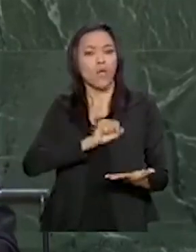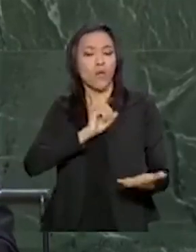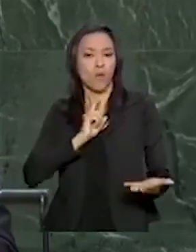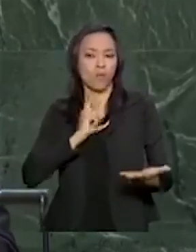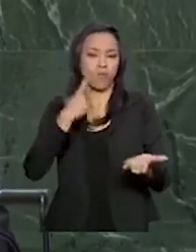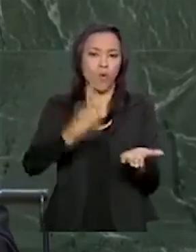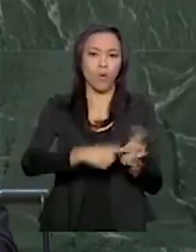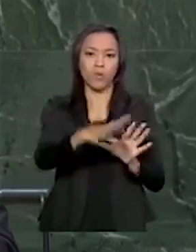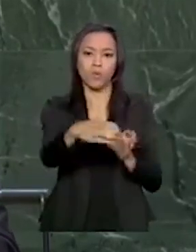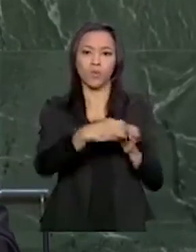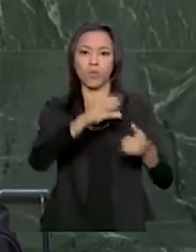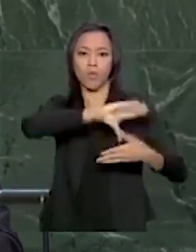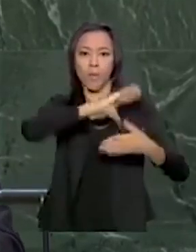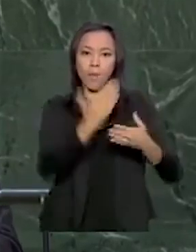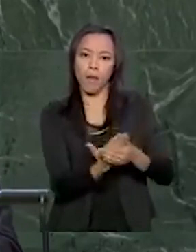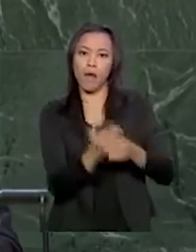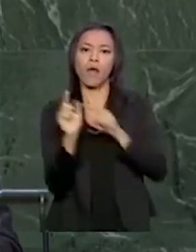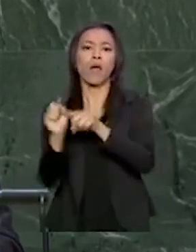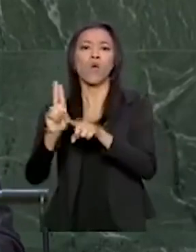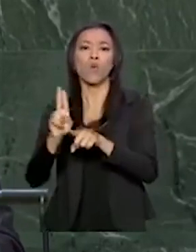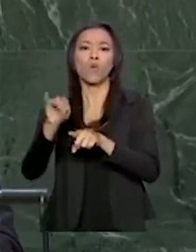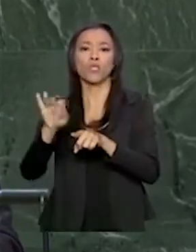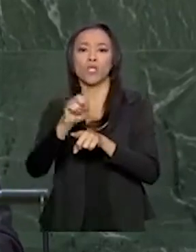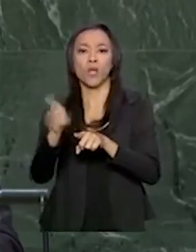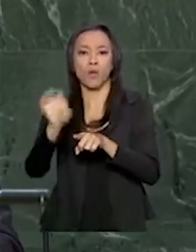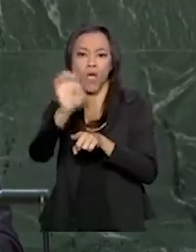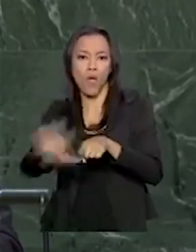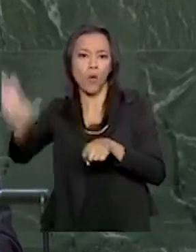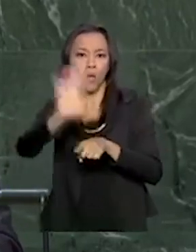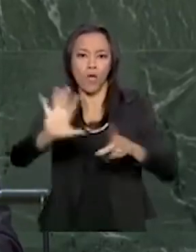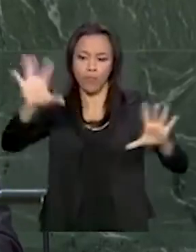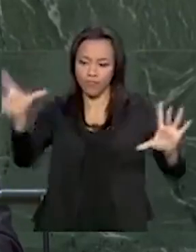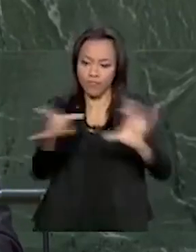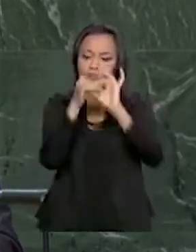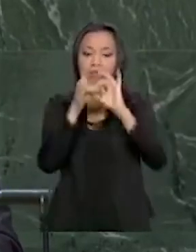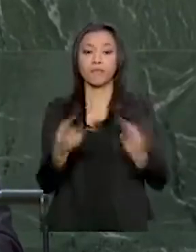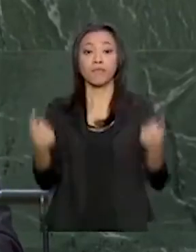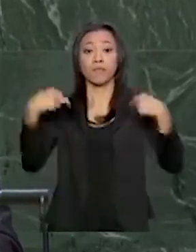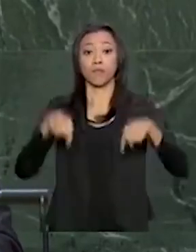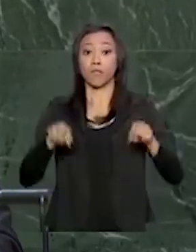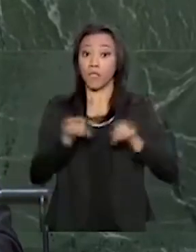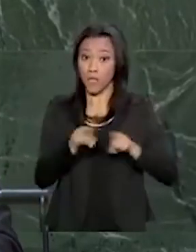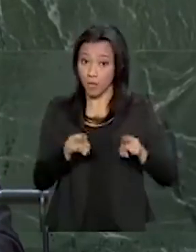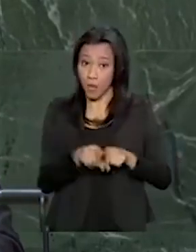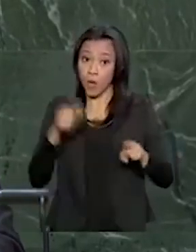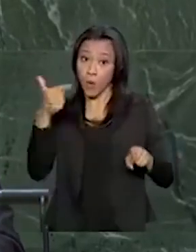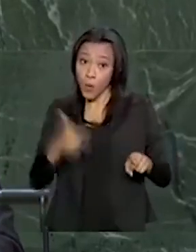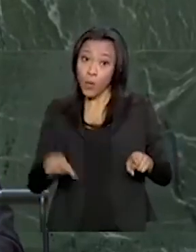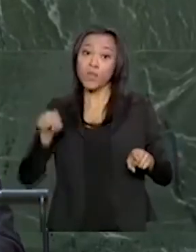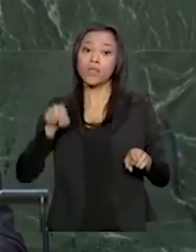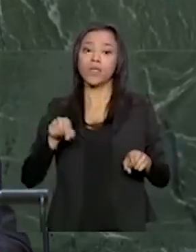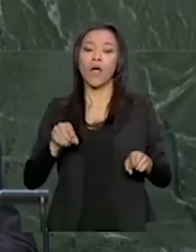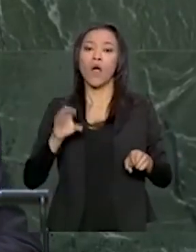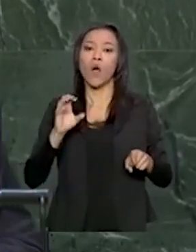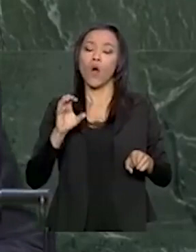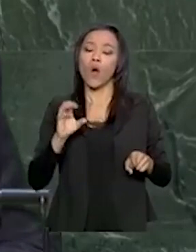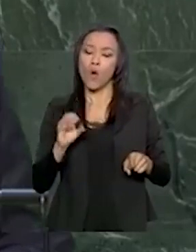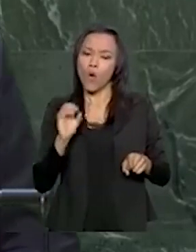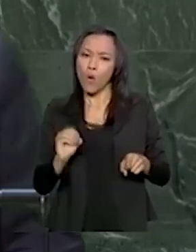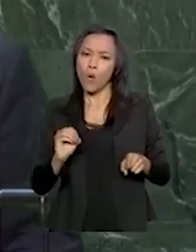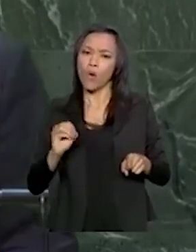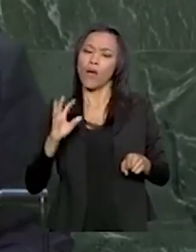Mercosul e a União Europeia e entre o Mercosul e a área europeia de livre comércio, o EFTA.